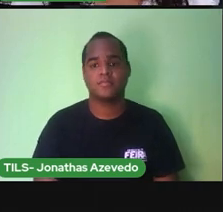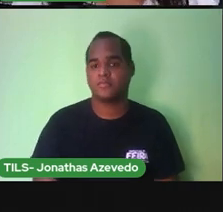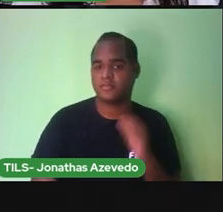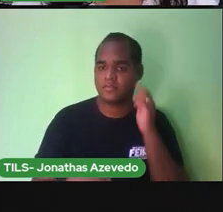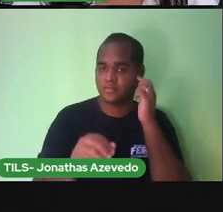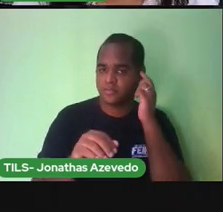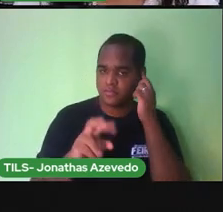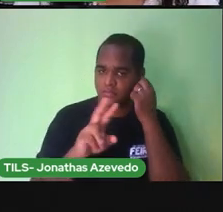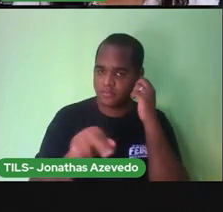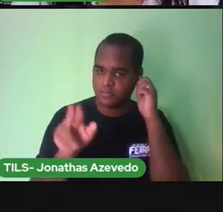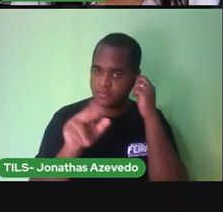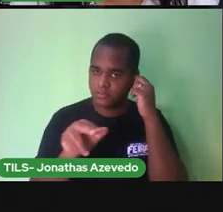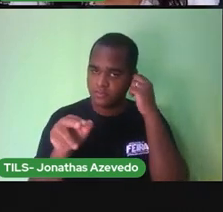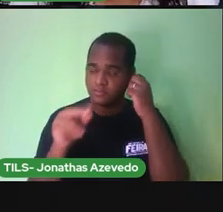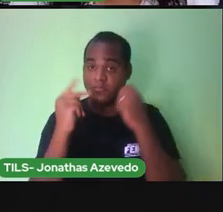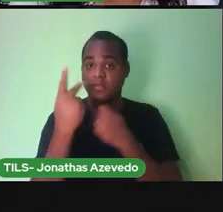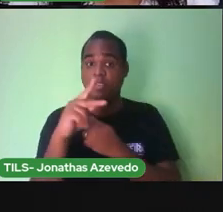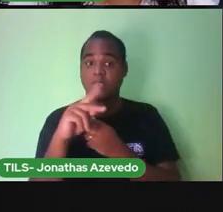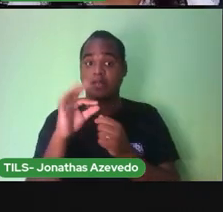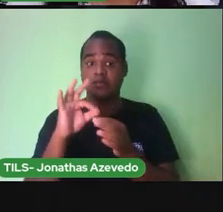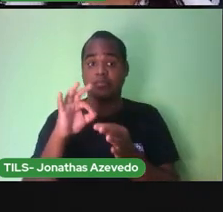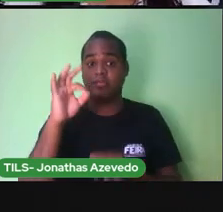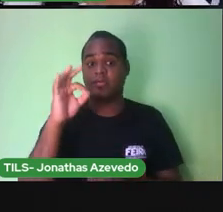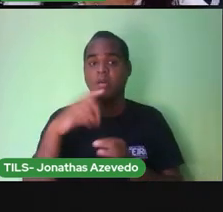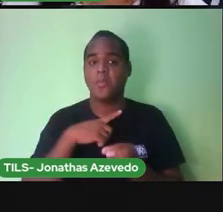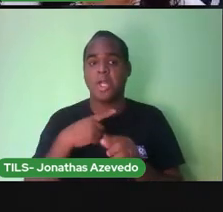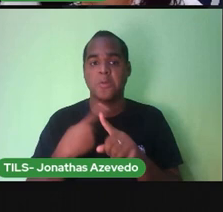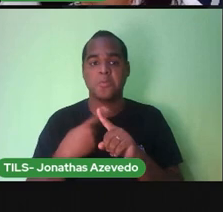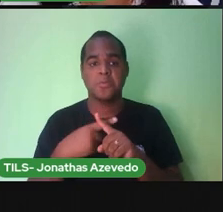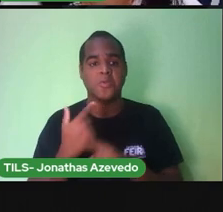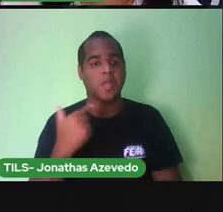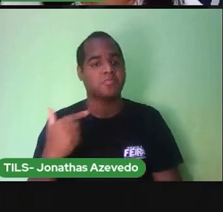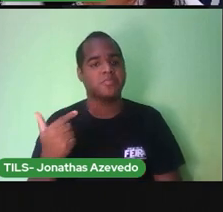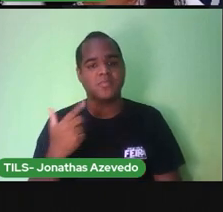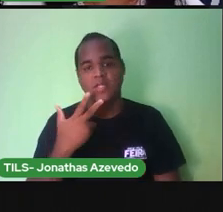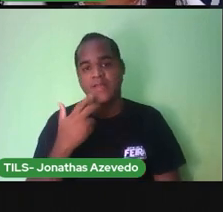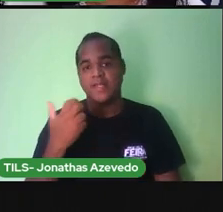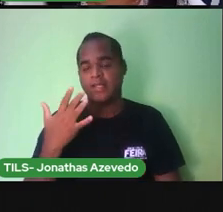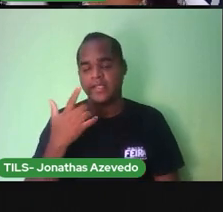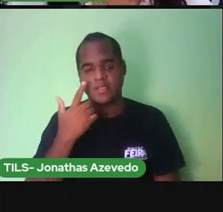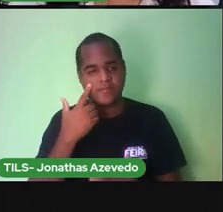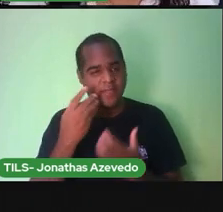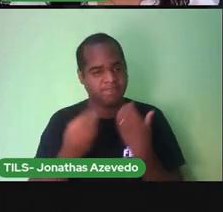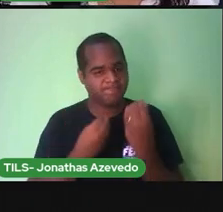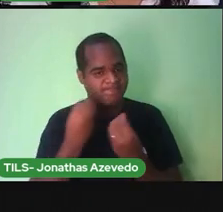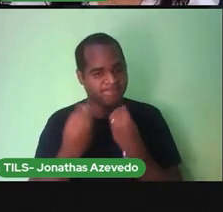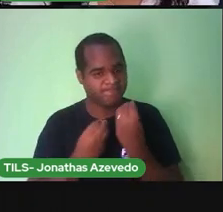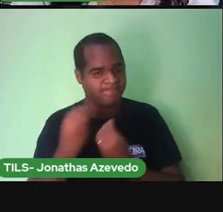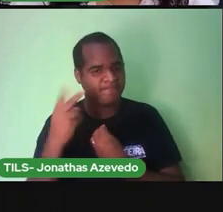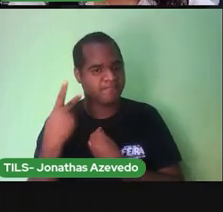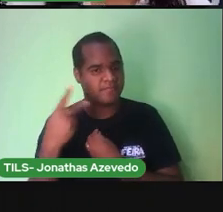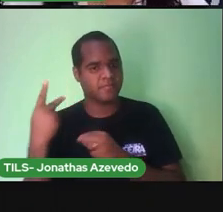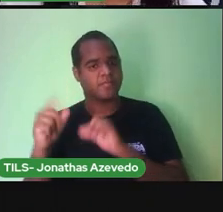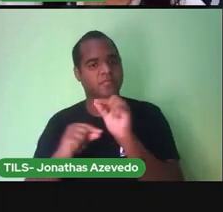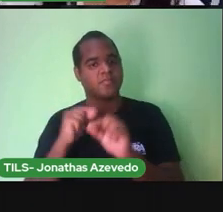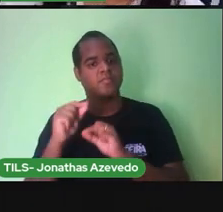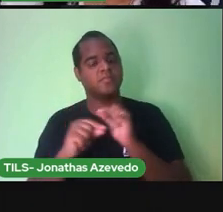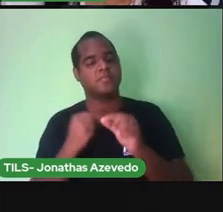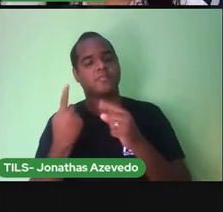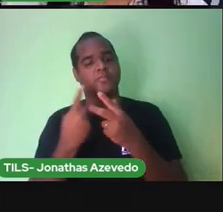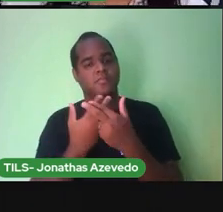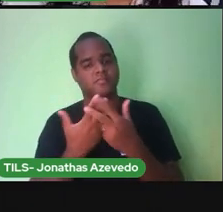Porque estava Sem a fita Métrica Então ele Improvisou Com uma medida